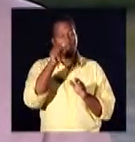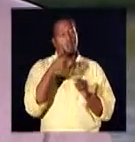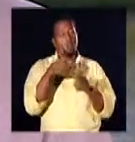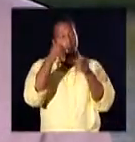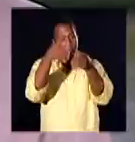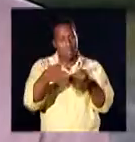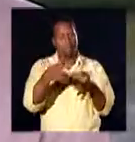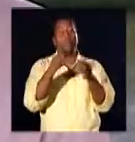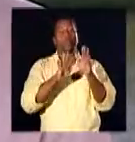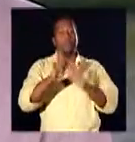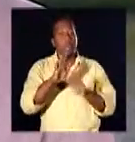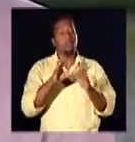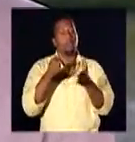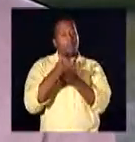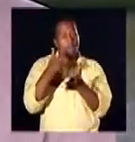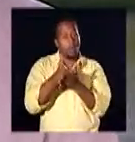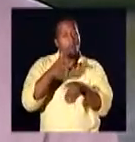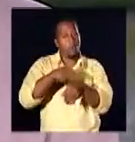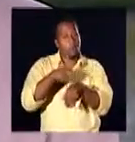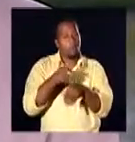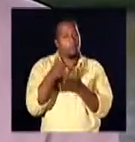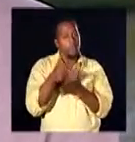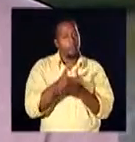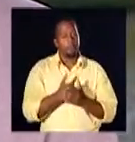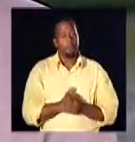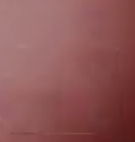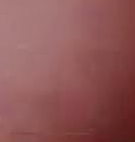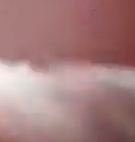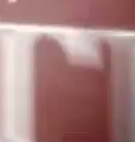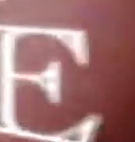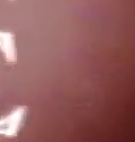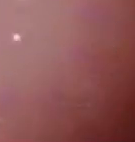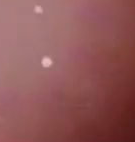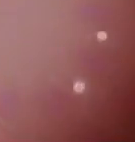apresenta os cuidados que se deve ter na hora de consumir.